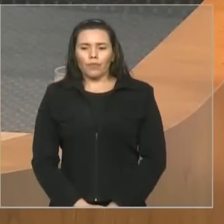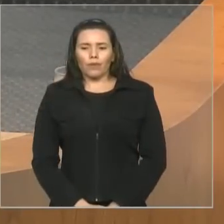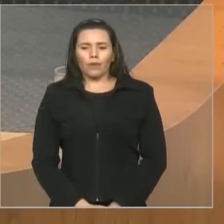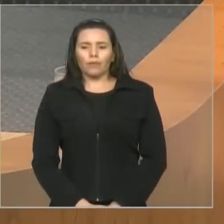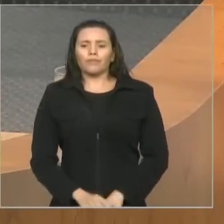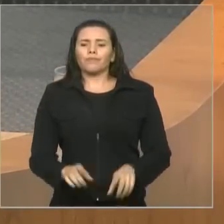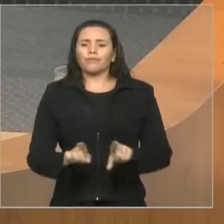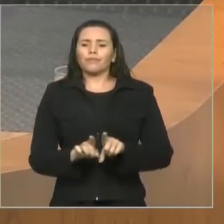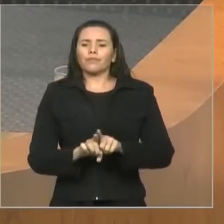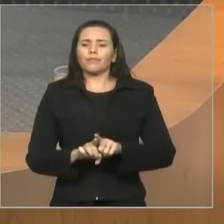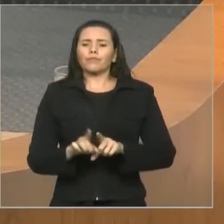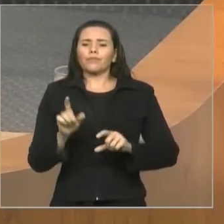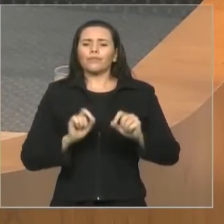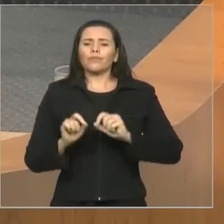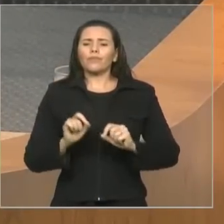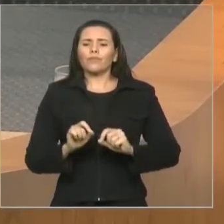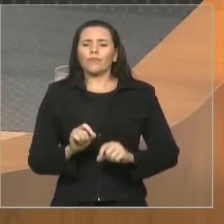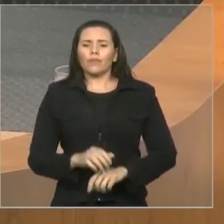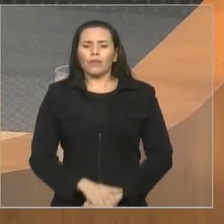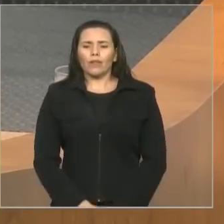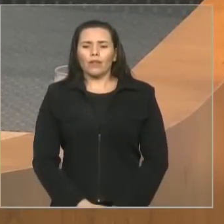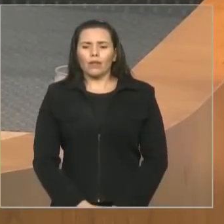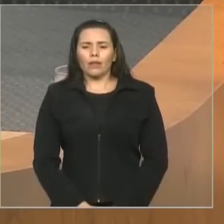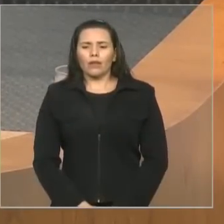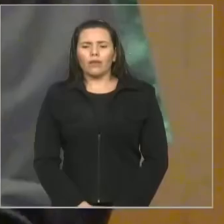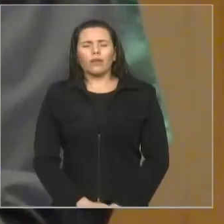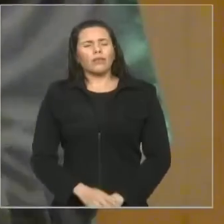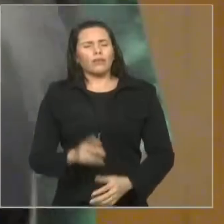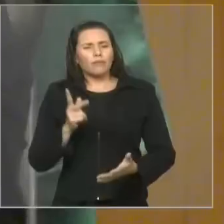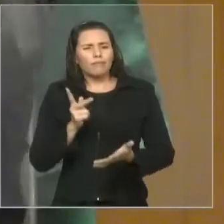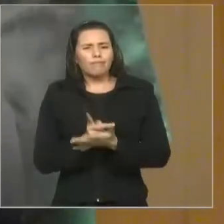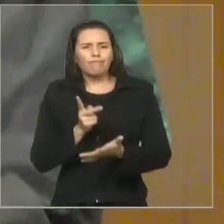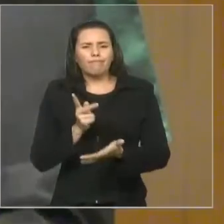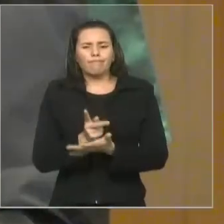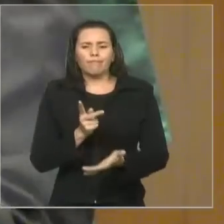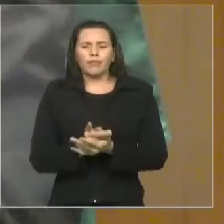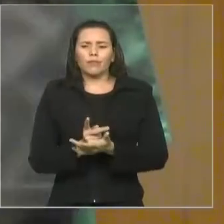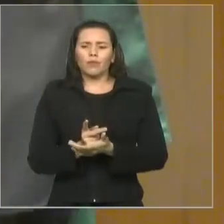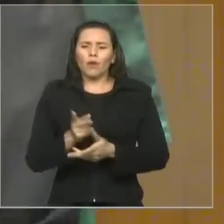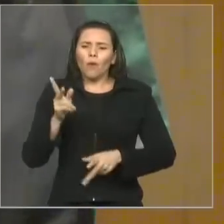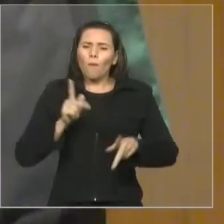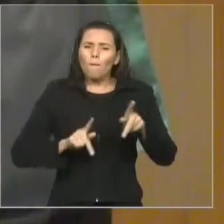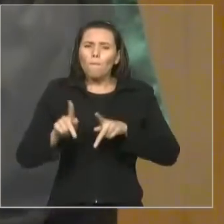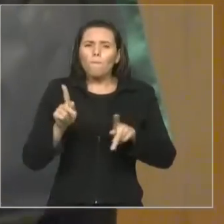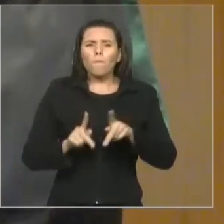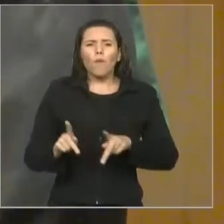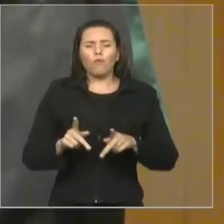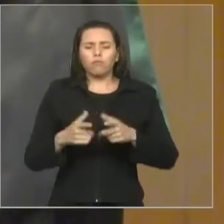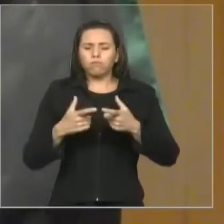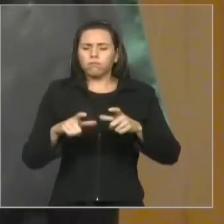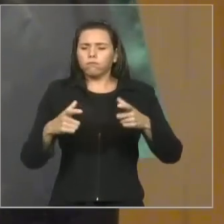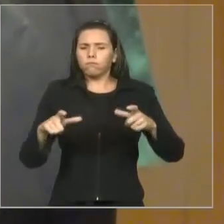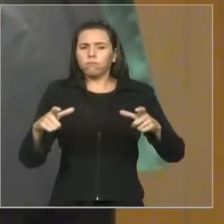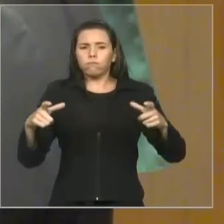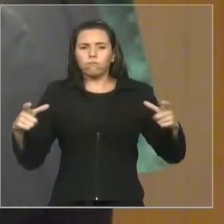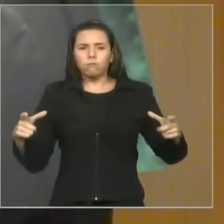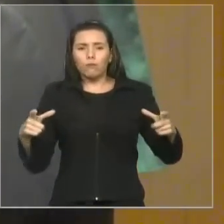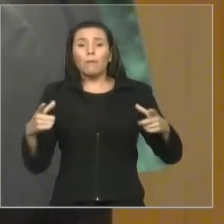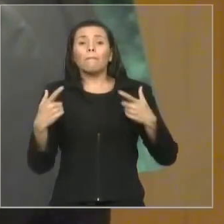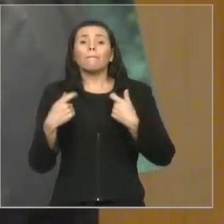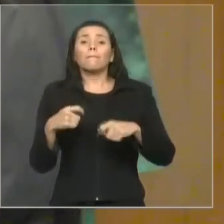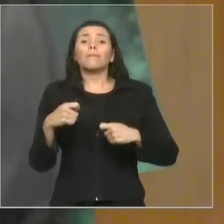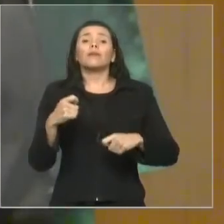também a poder, cada vez que o povo, que o déspota avançava, criavam-se normas, criavam leis em relação a isso.